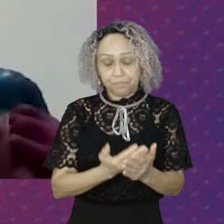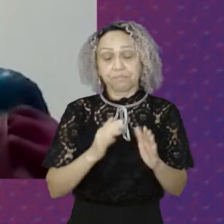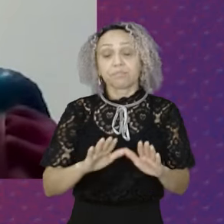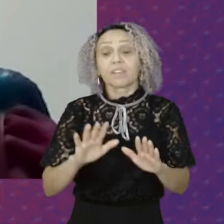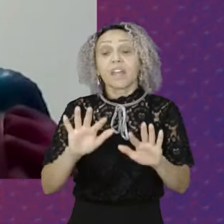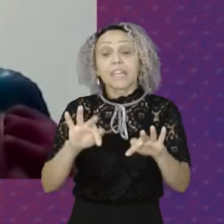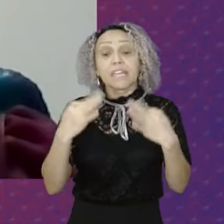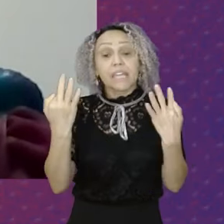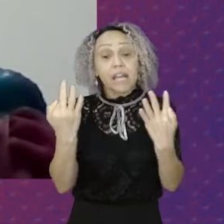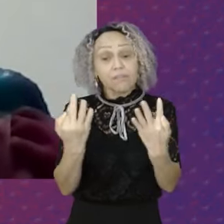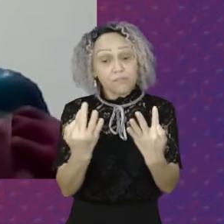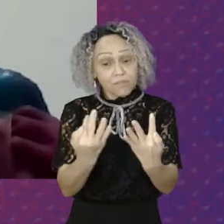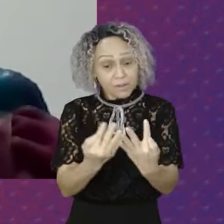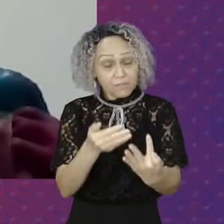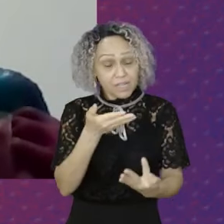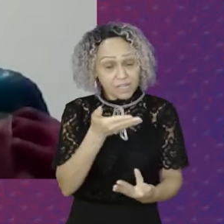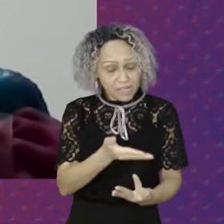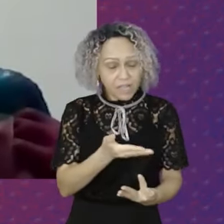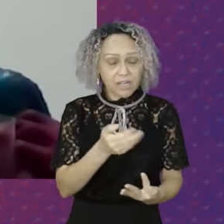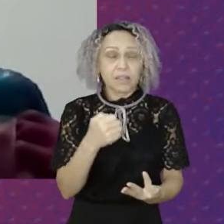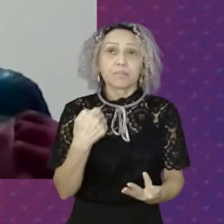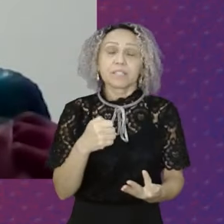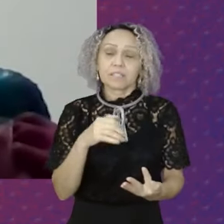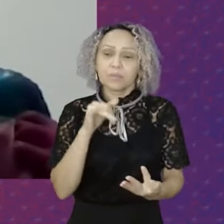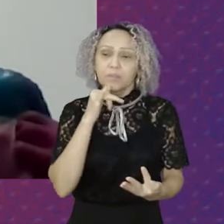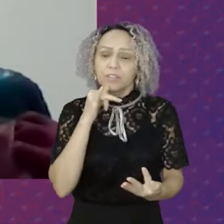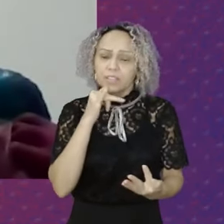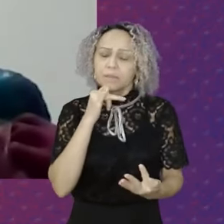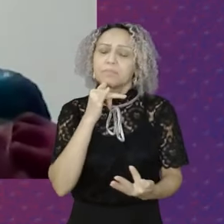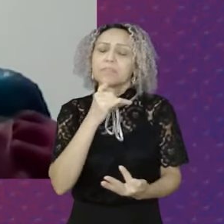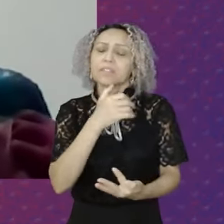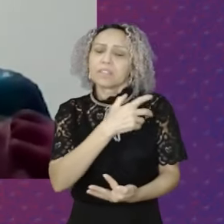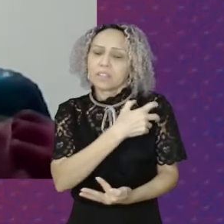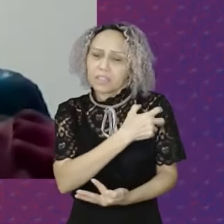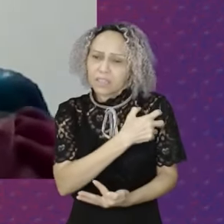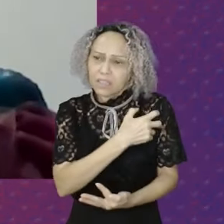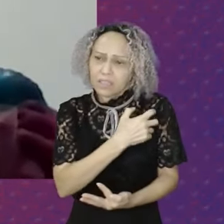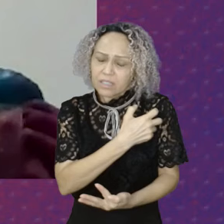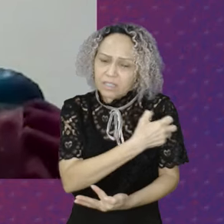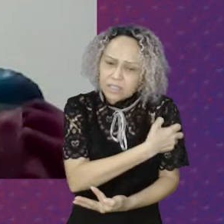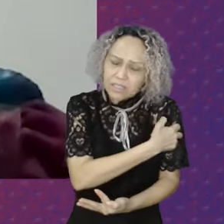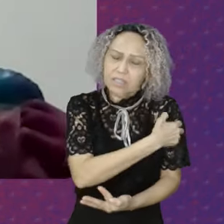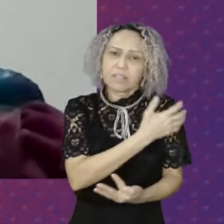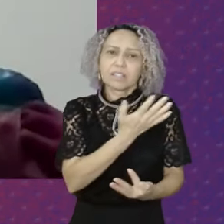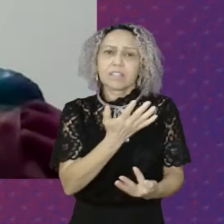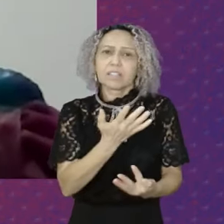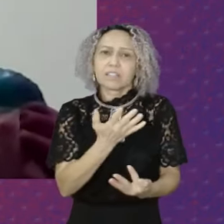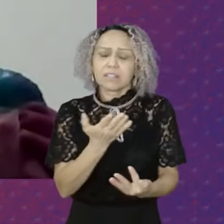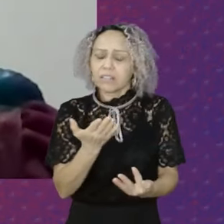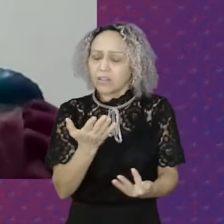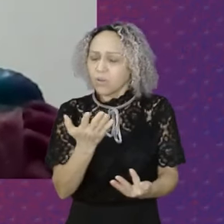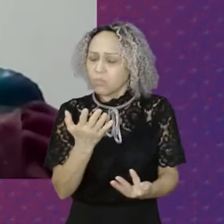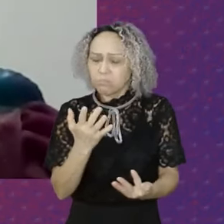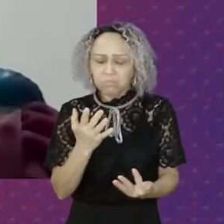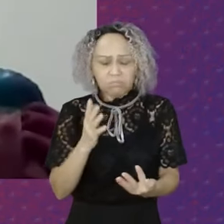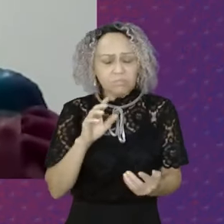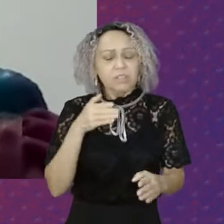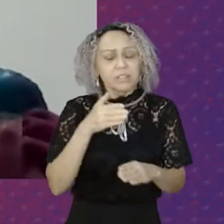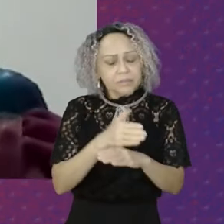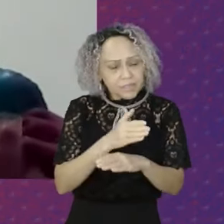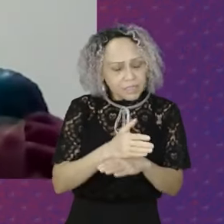questões Relacionadas A saúde A vacinação Das crianças Então isso foi trago Como uma condicionalidade Para